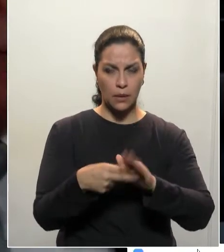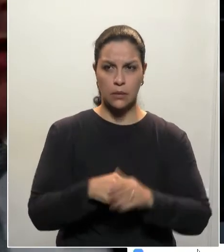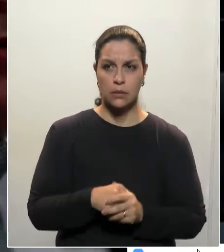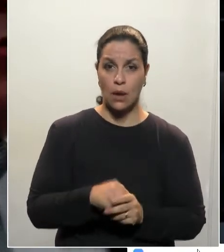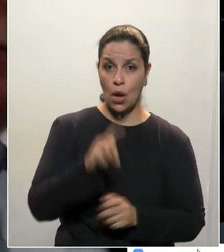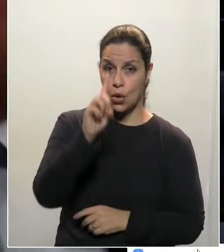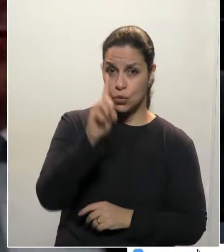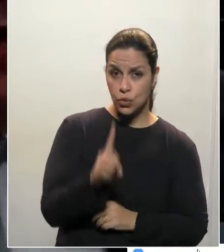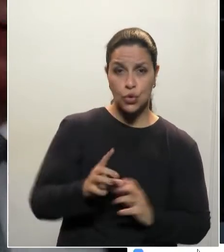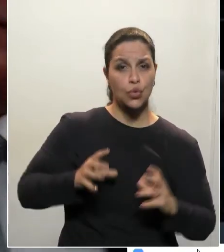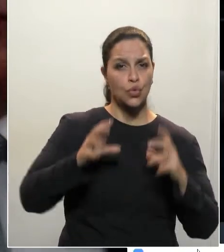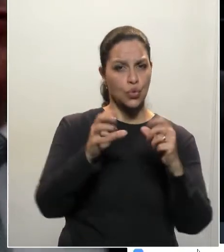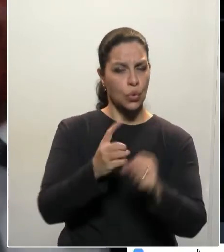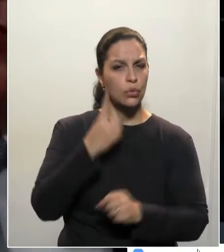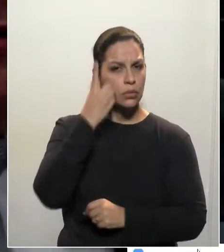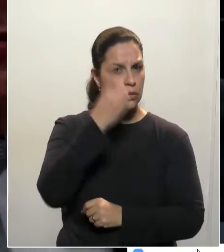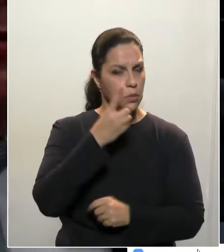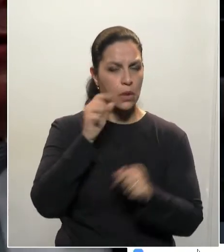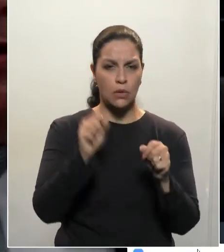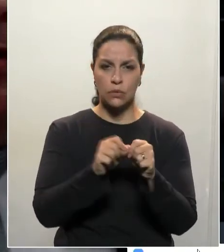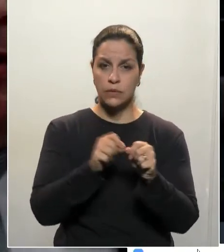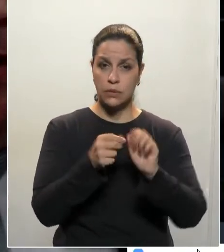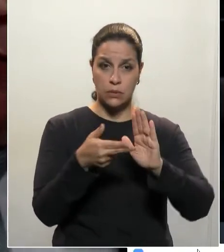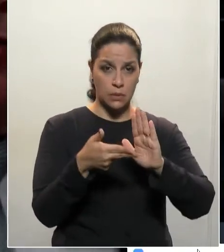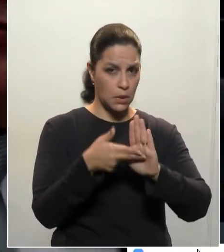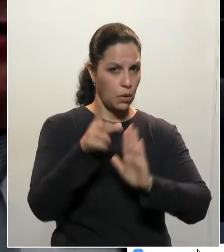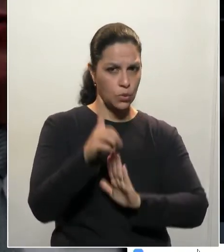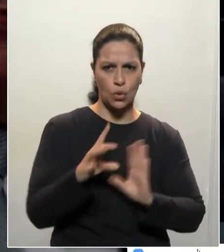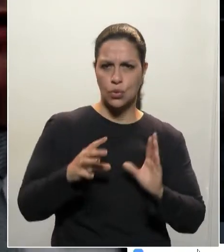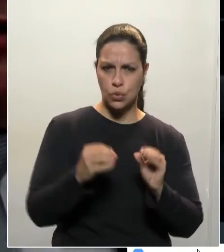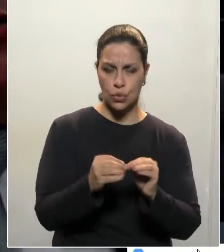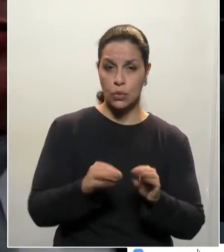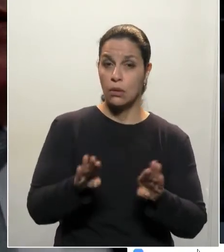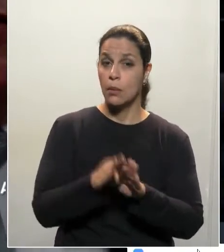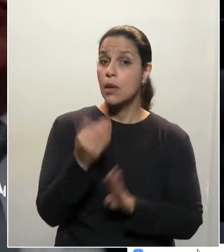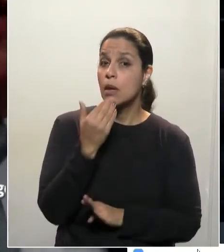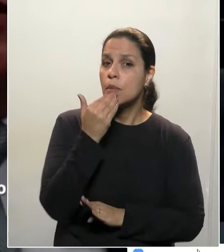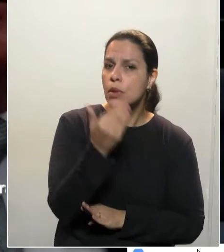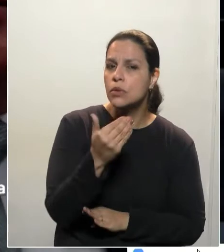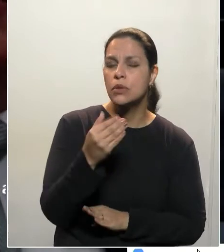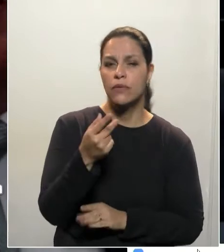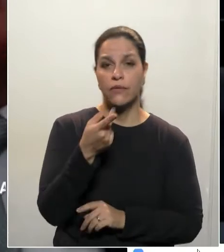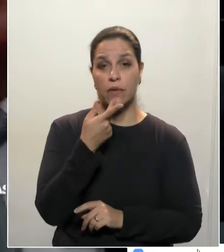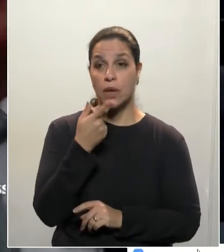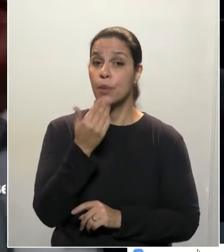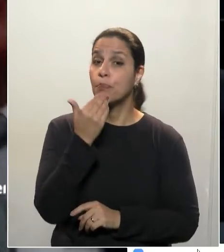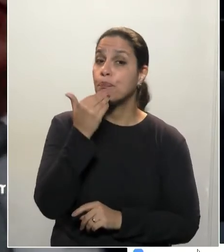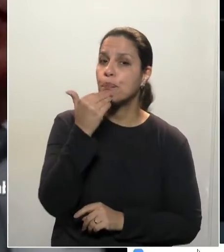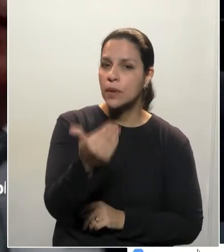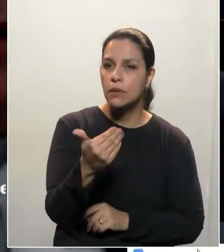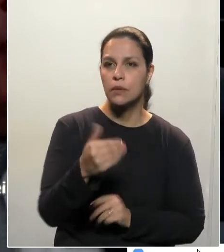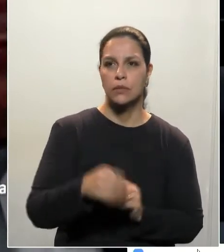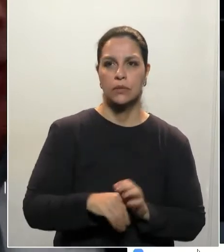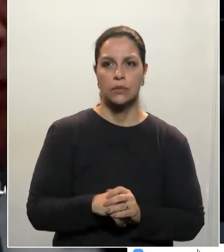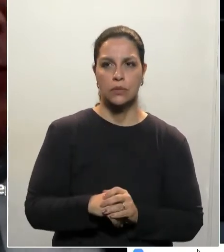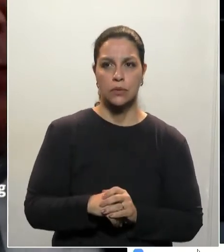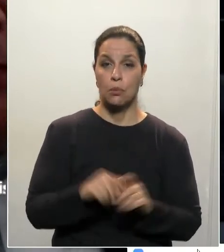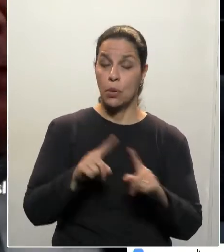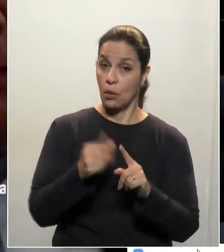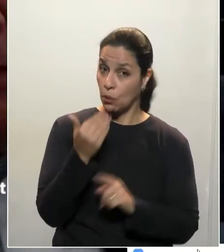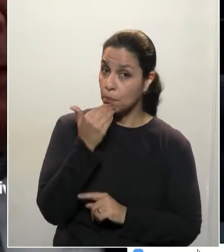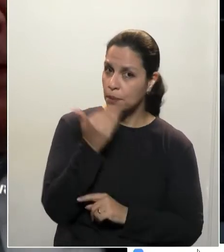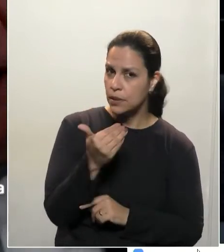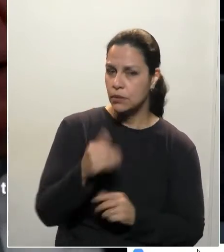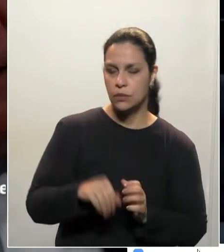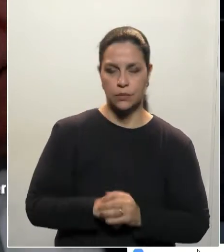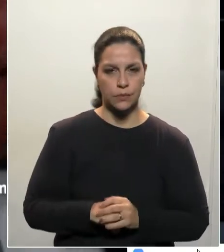que é o direito de todo o deputado fazer. Por favor. E quando eu fiz um pedido, pedido já disse, estou pedindo, é porque é o pedido,